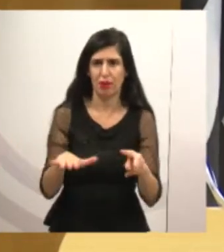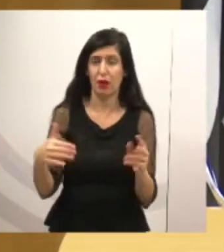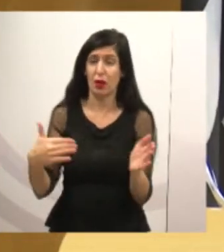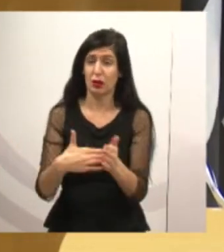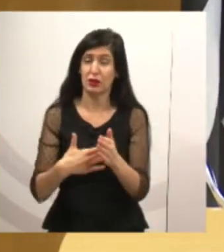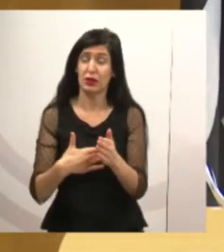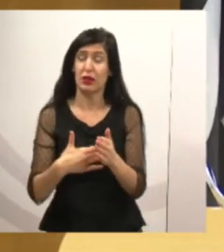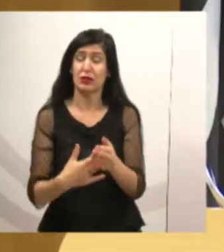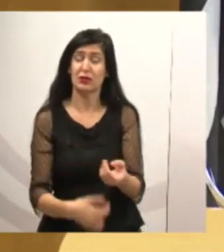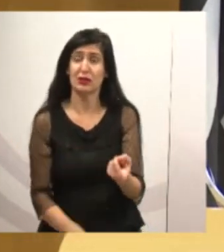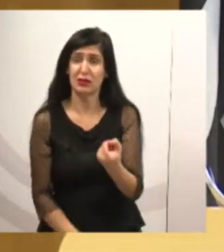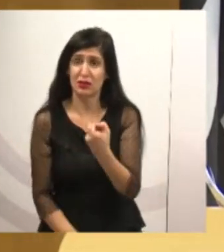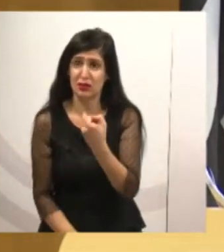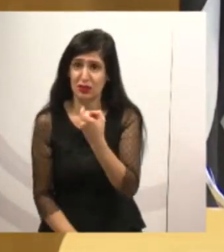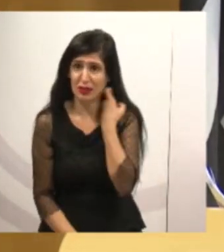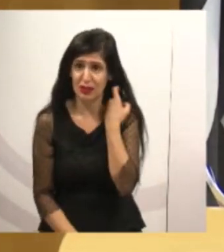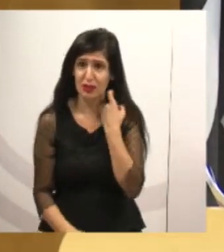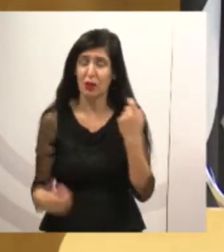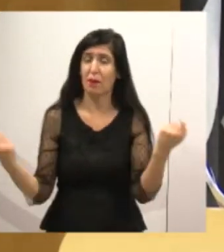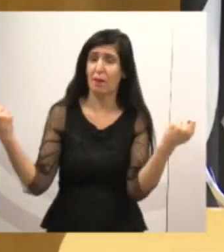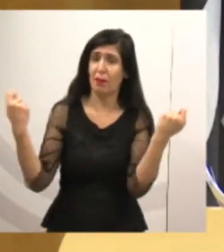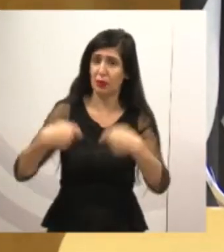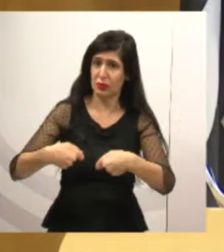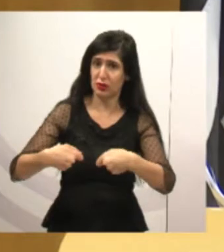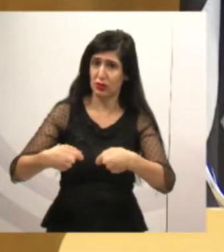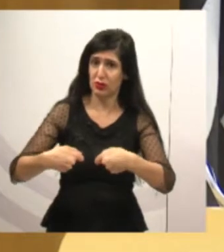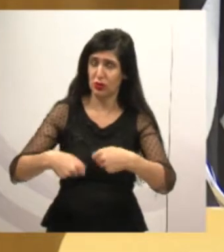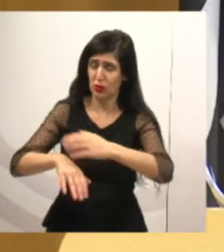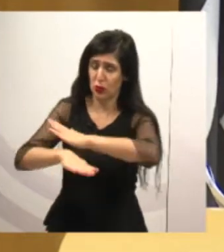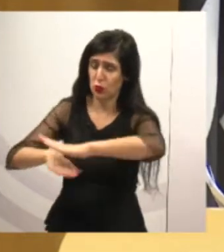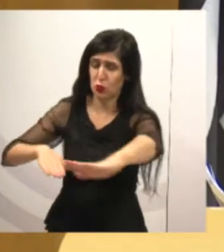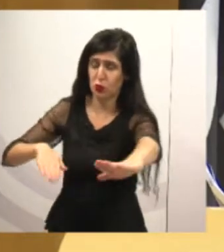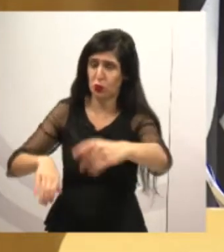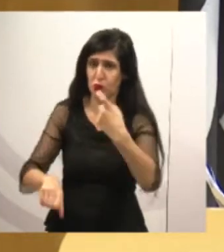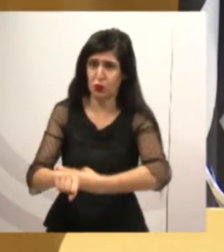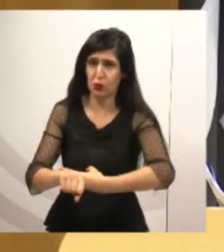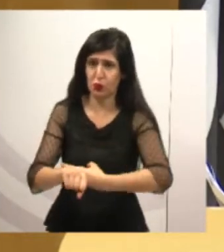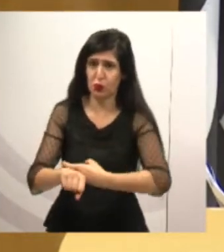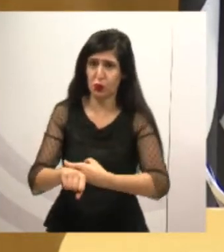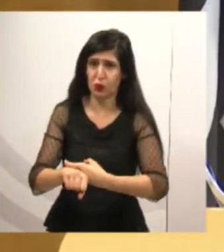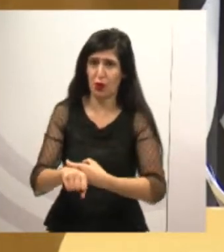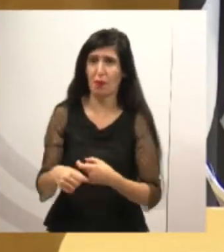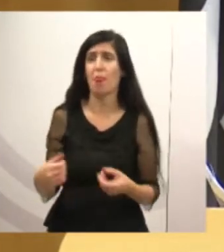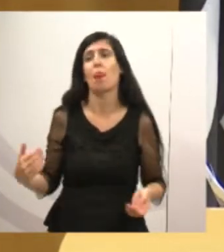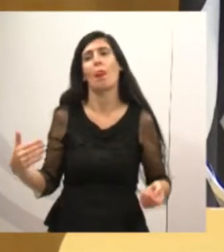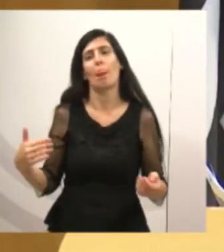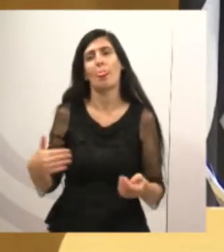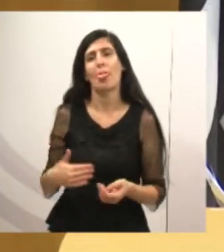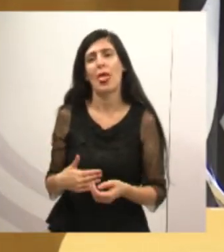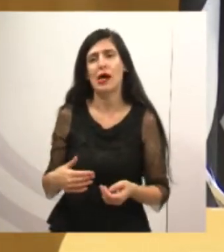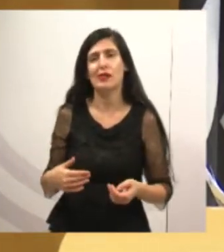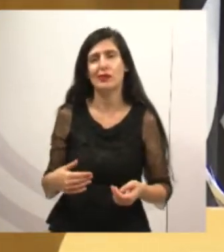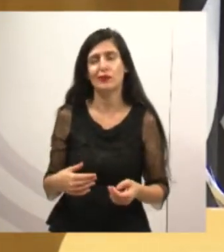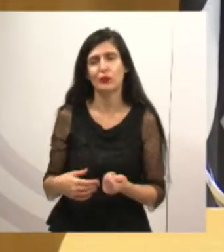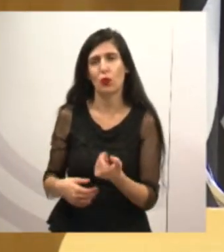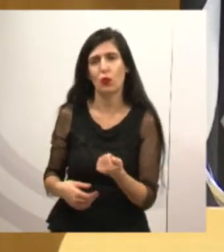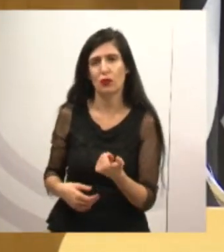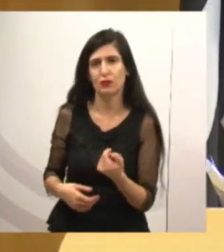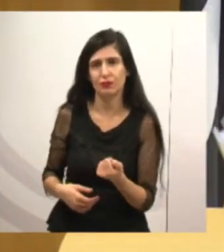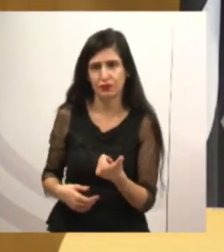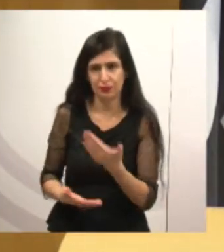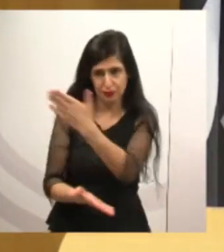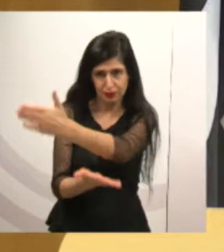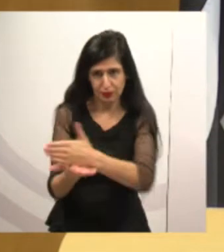é possível que já asfalte quase que a metade do bairro, segundo a informação da própria